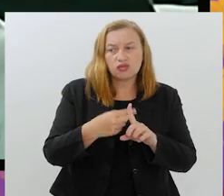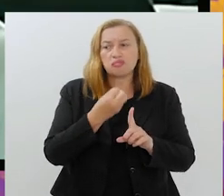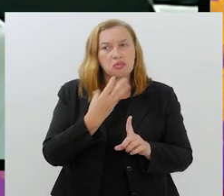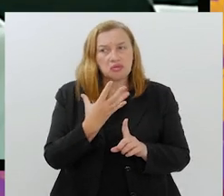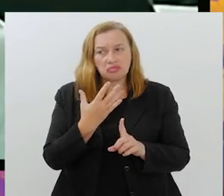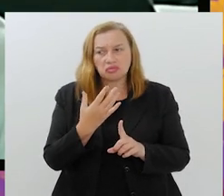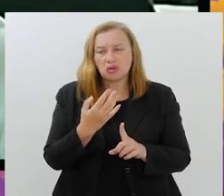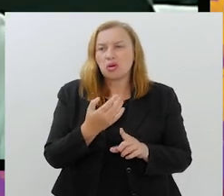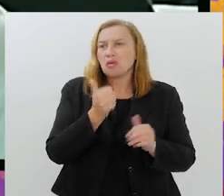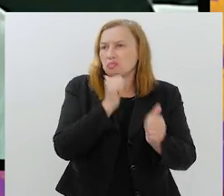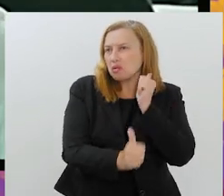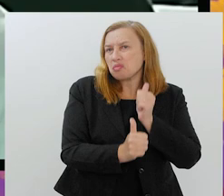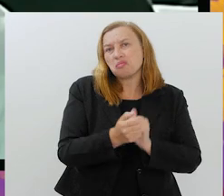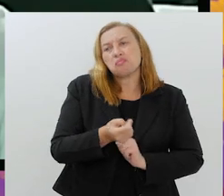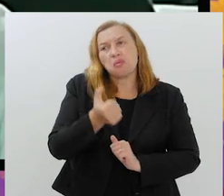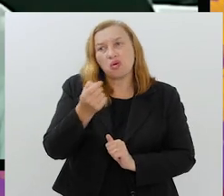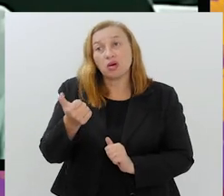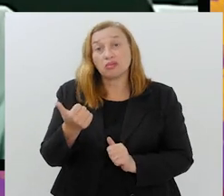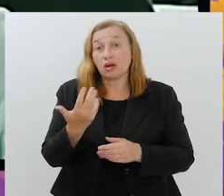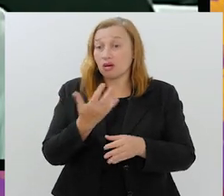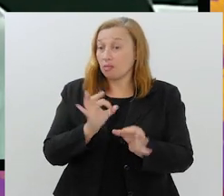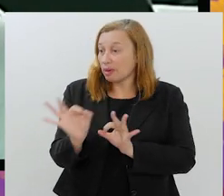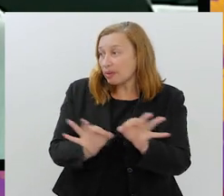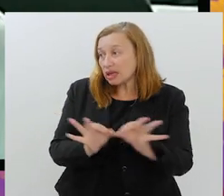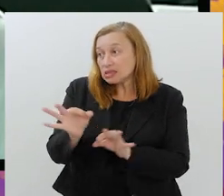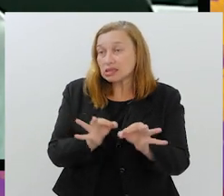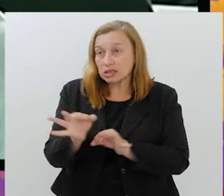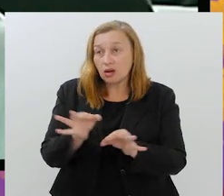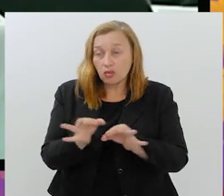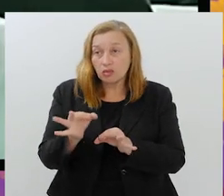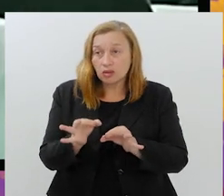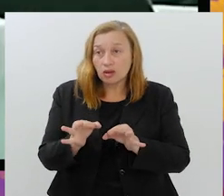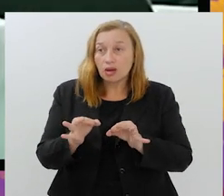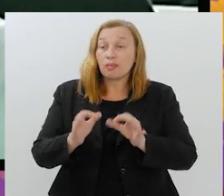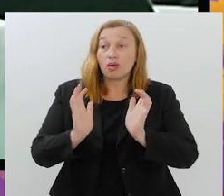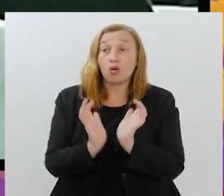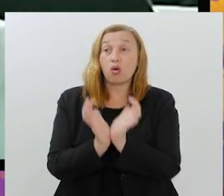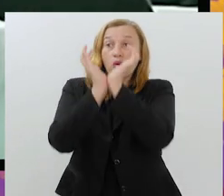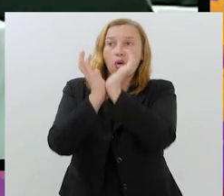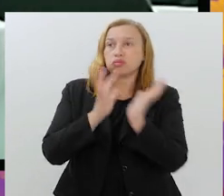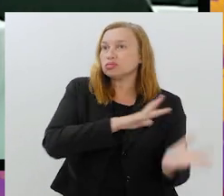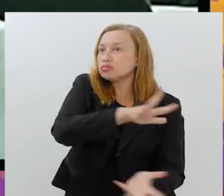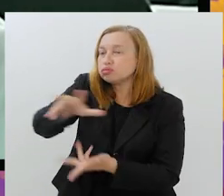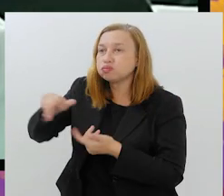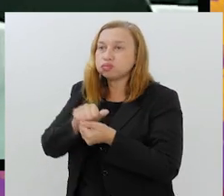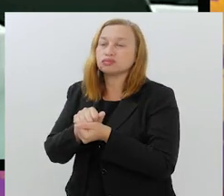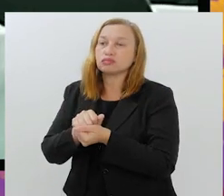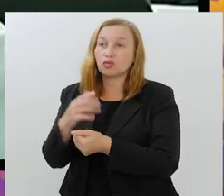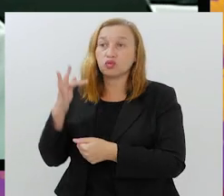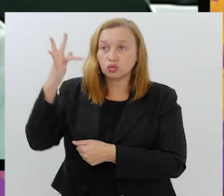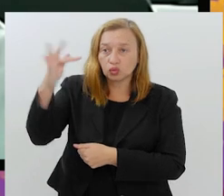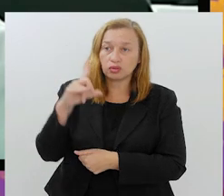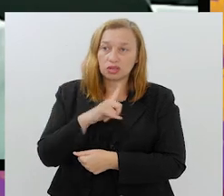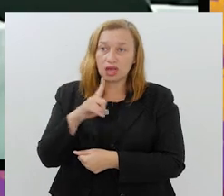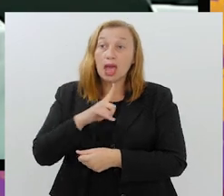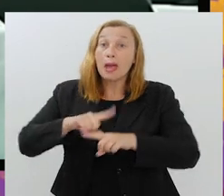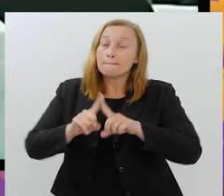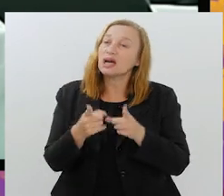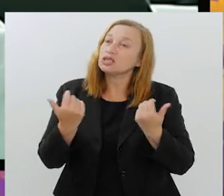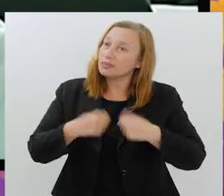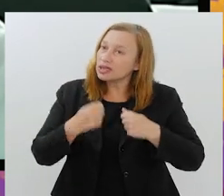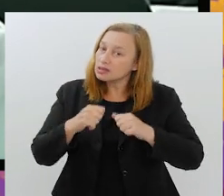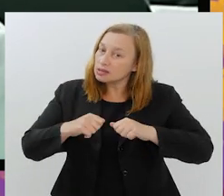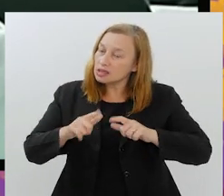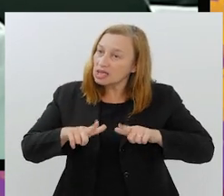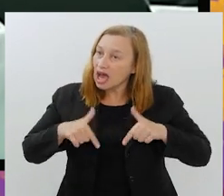preocupante, porque nós estamos falando de uma preparação para uma Copa do Mundo. Eu não consigo imaginar o Brasil fora da Copa, acho que ninguém consegue, mas